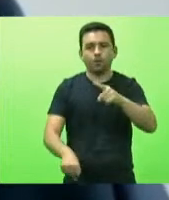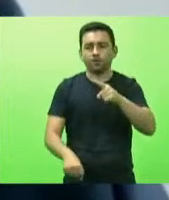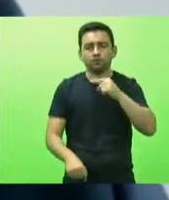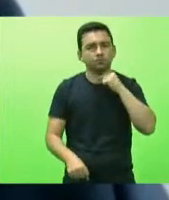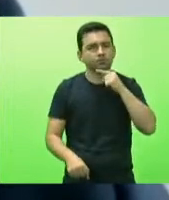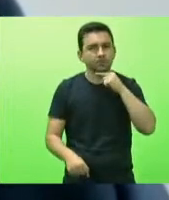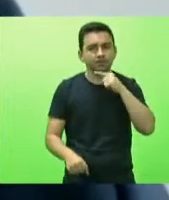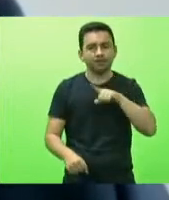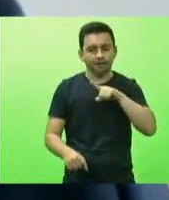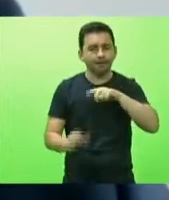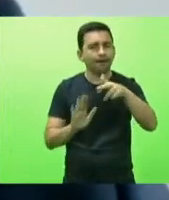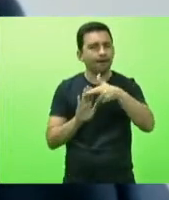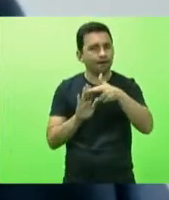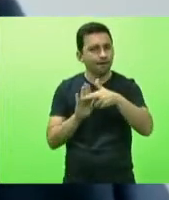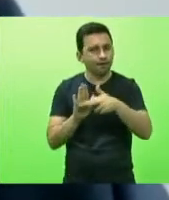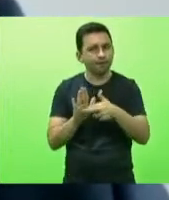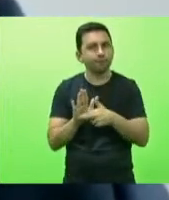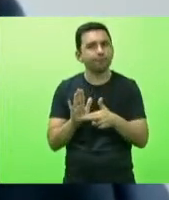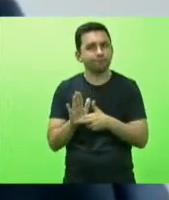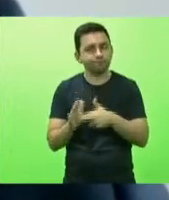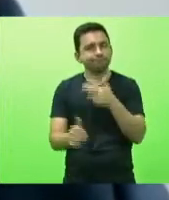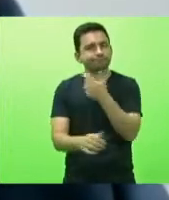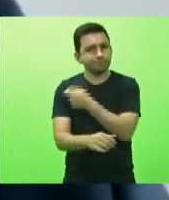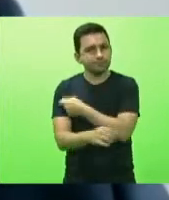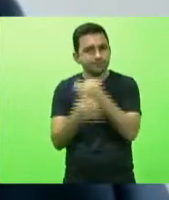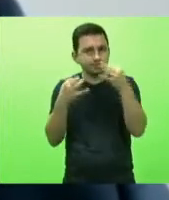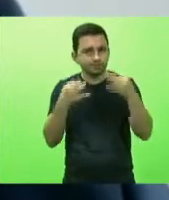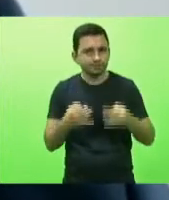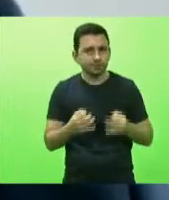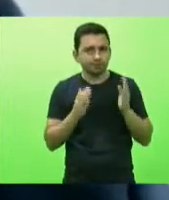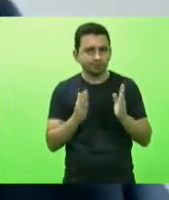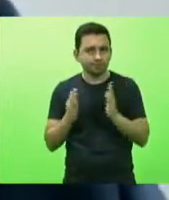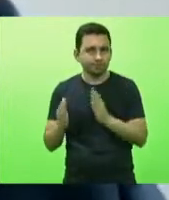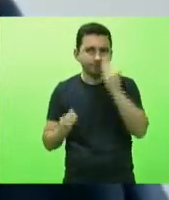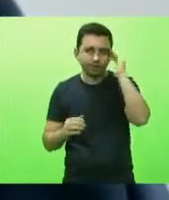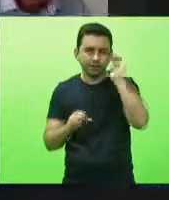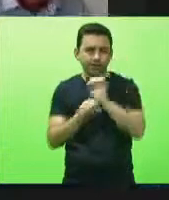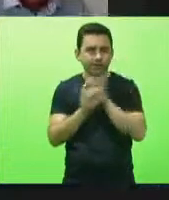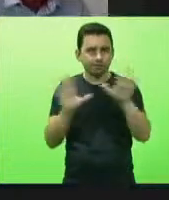precisam permanecer e isso é importante que todos nós tenhamos esse entendimento